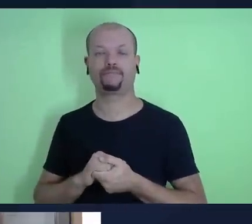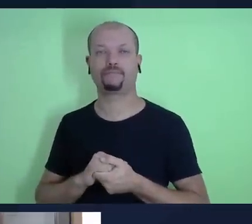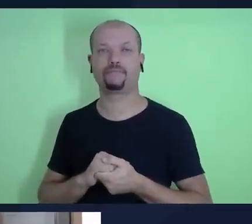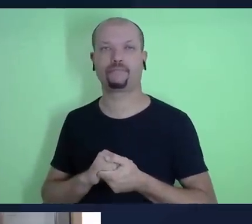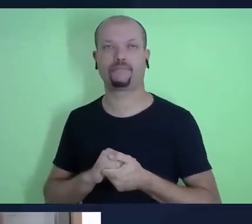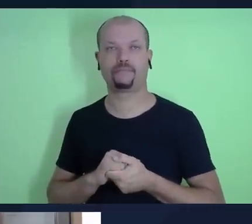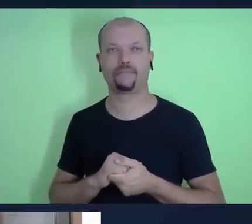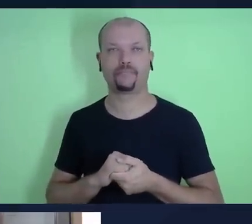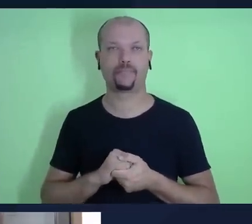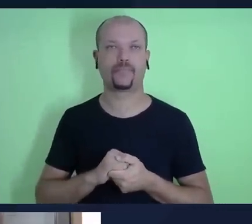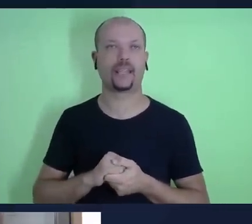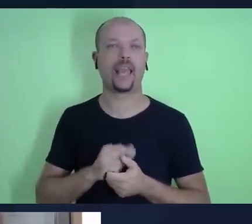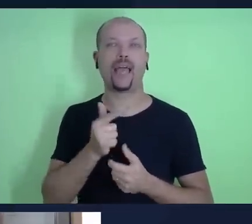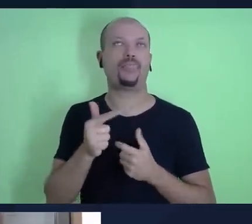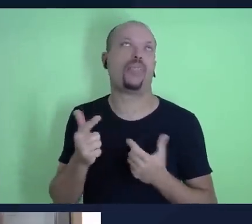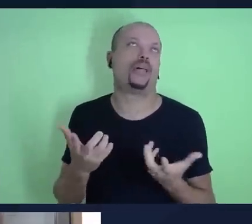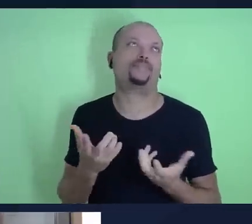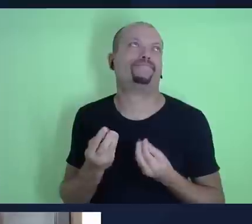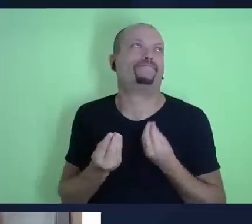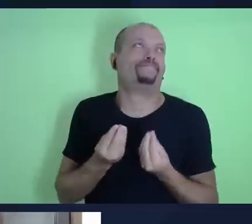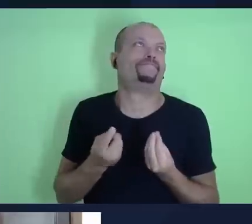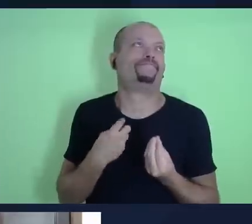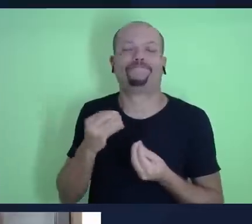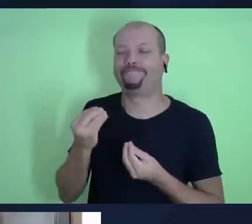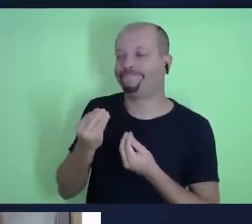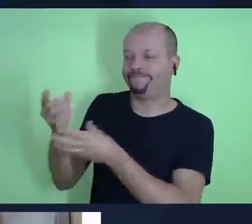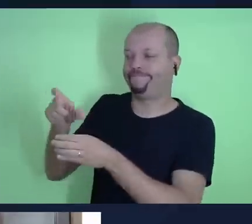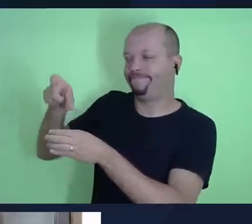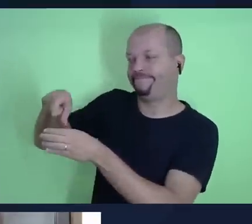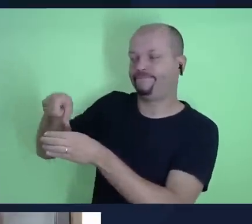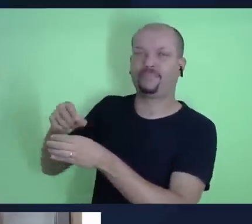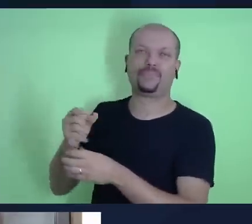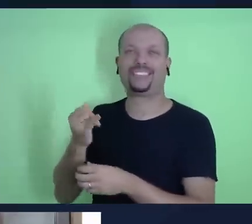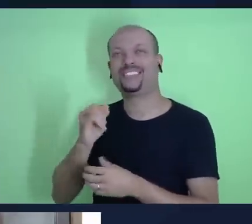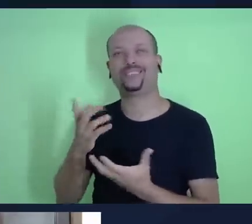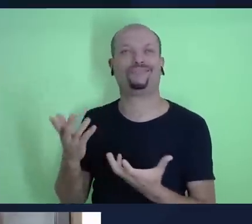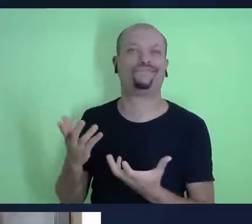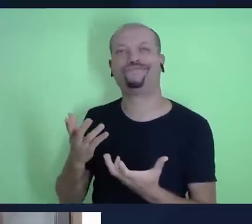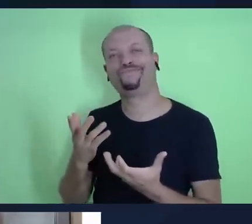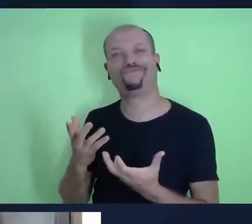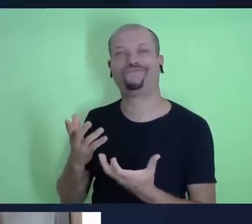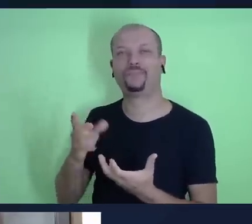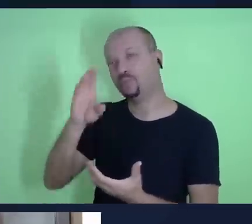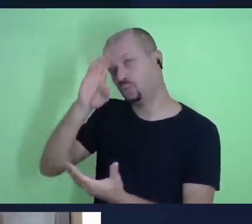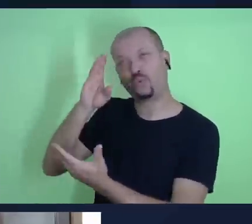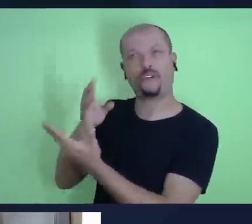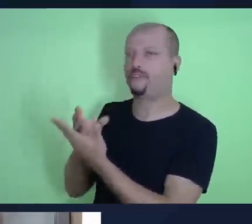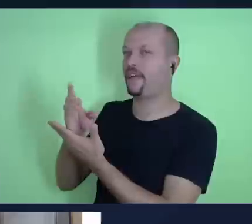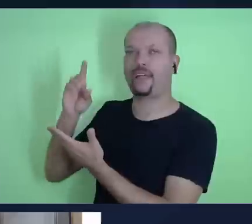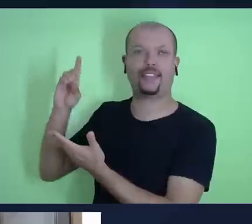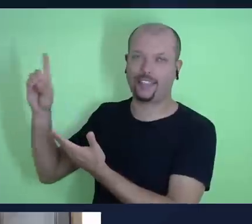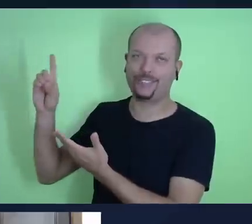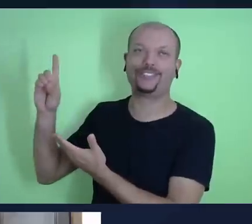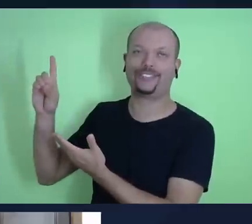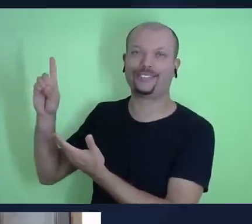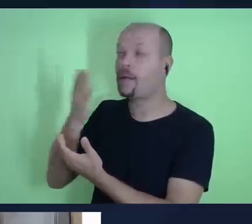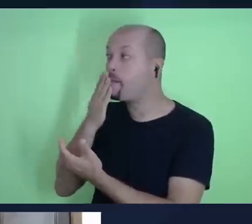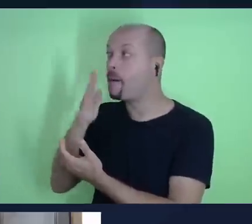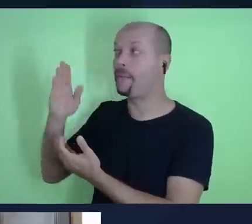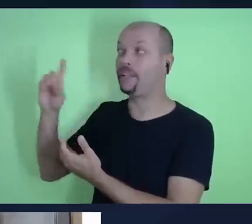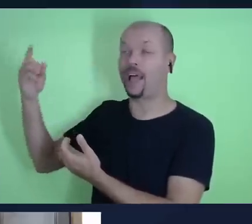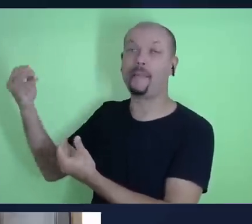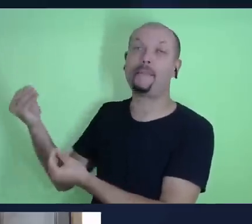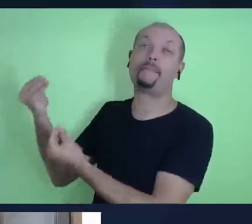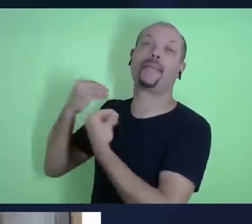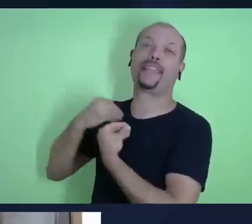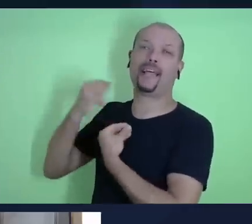não há como eu devolver o dízimo se eu não tiver confiança naquele que prometeu me abençoar quando eu